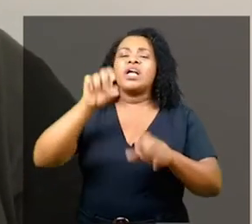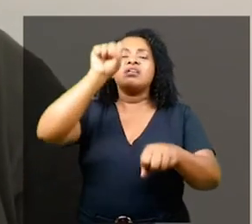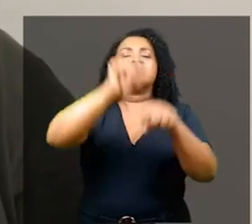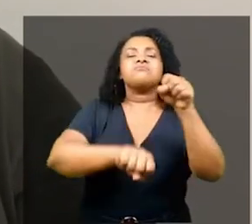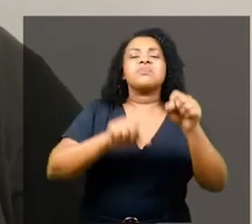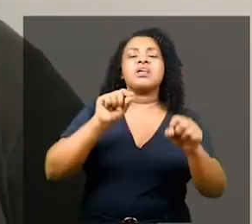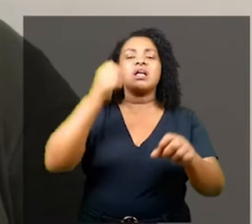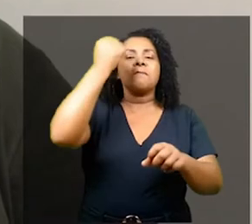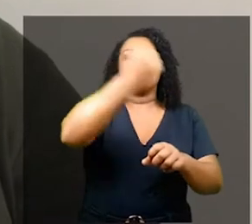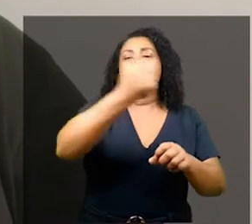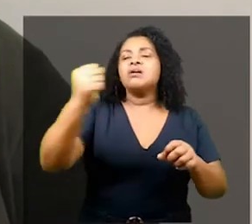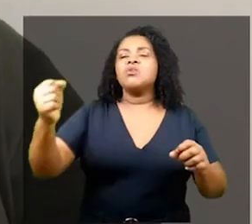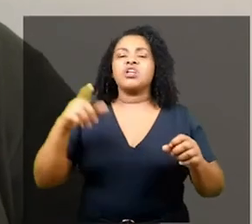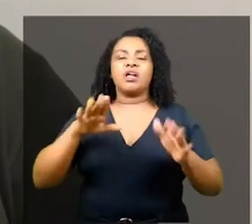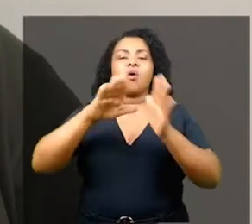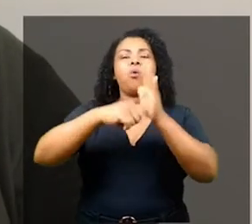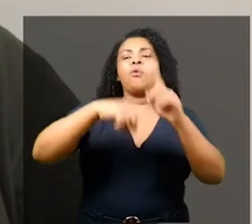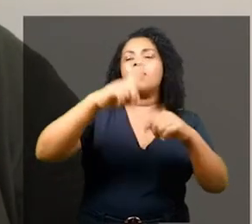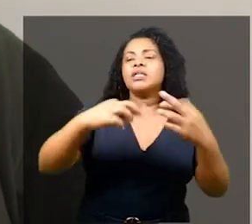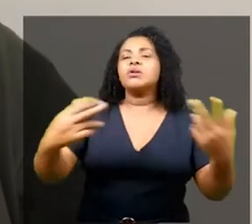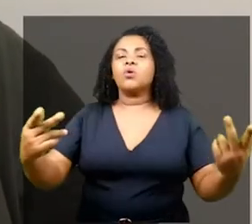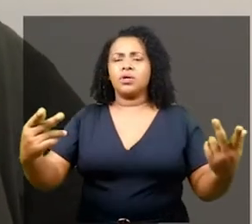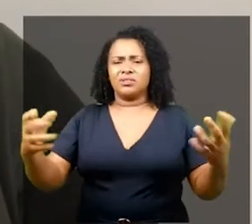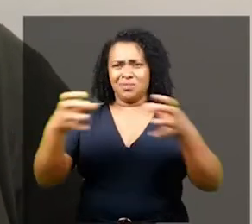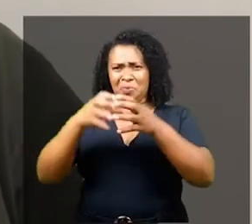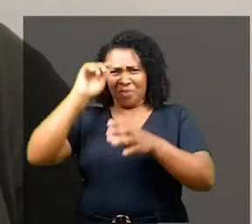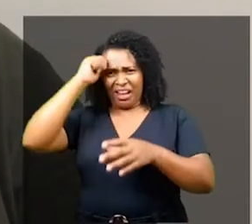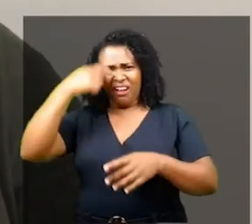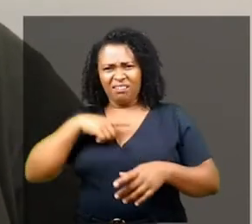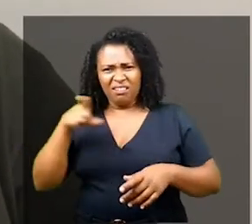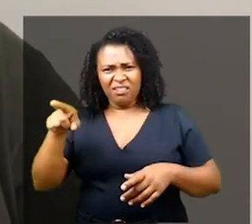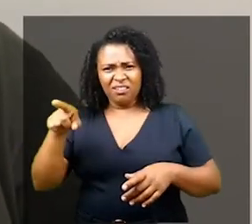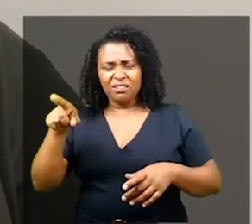cultura, os costumes, os postos e os pertences de outras gentes.